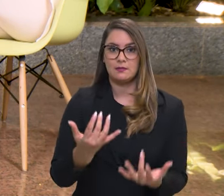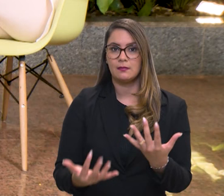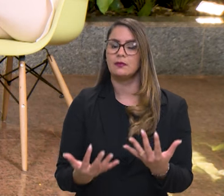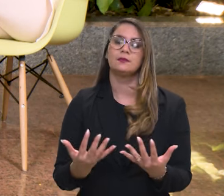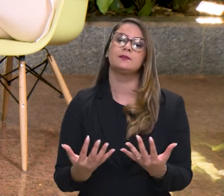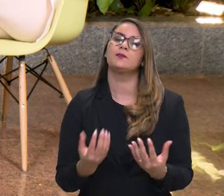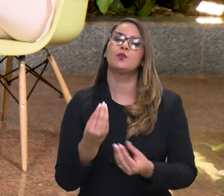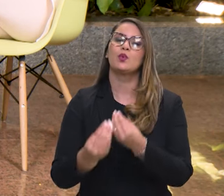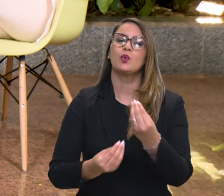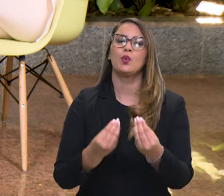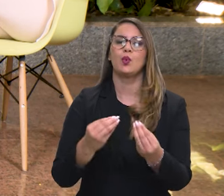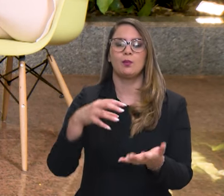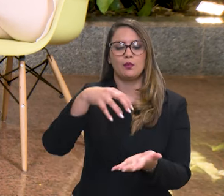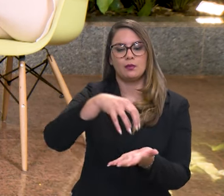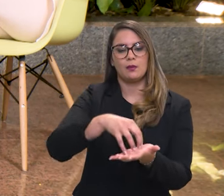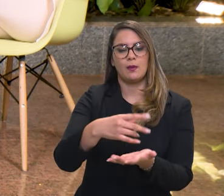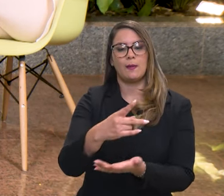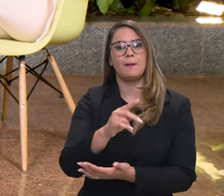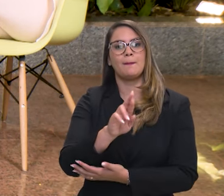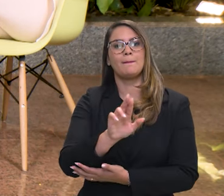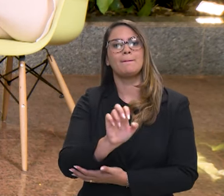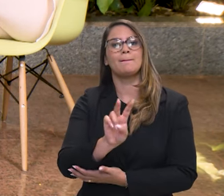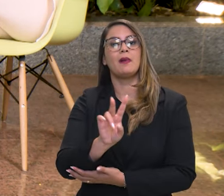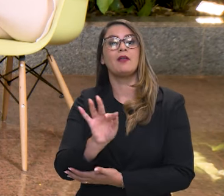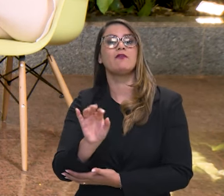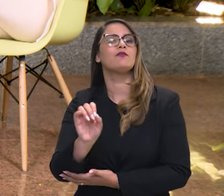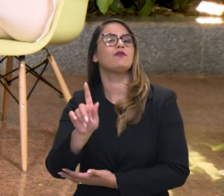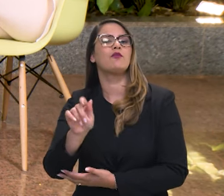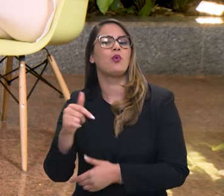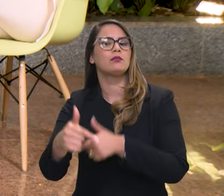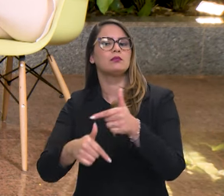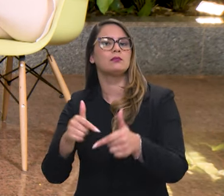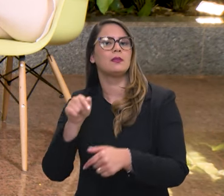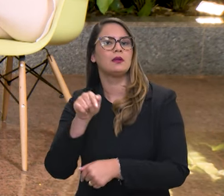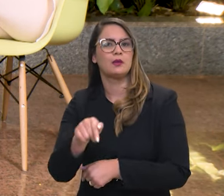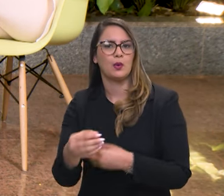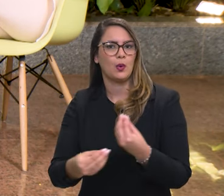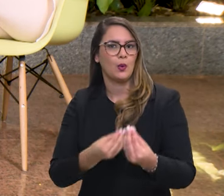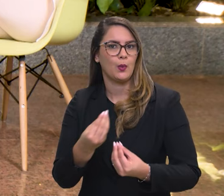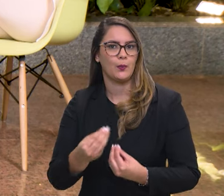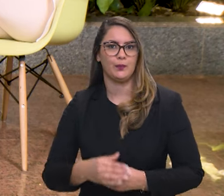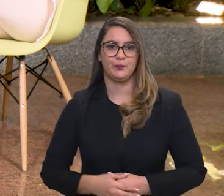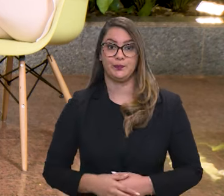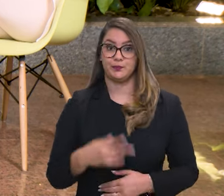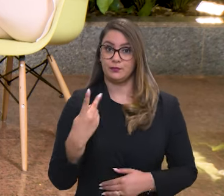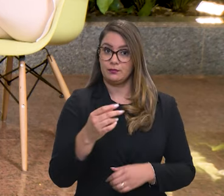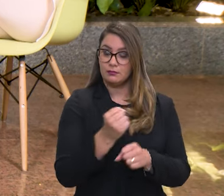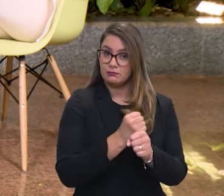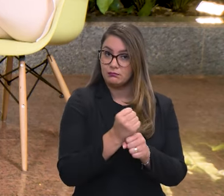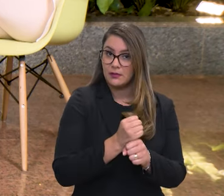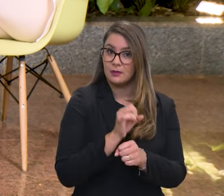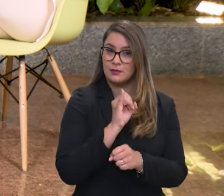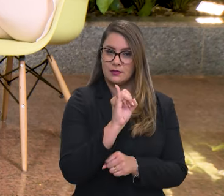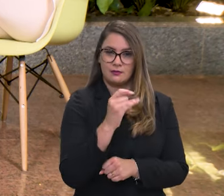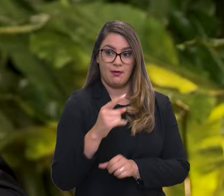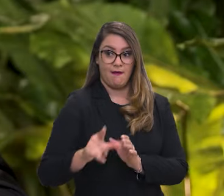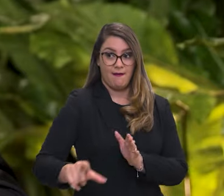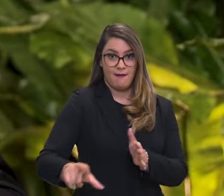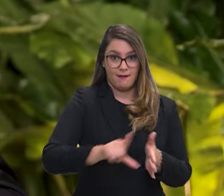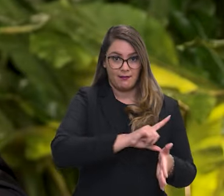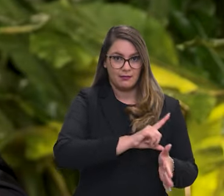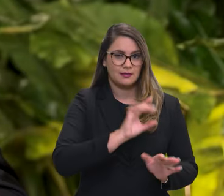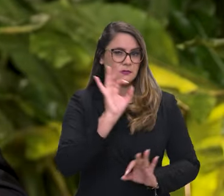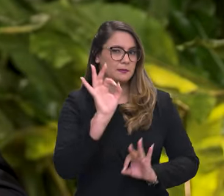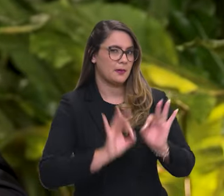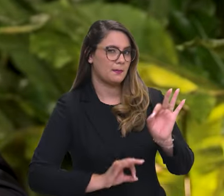está trabalhando nesse combate? Esse ano, se a gente não tivesse preparado, a tragédia seria